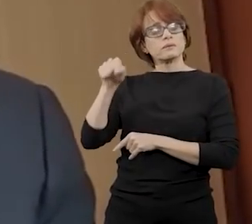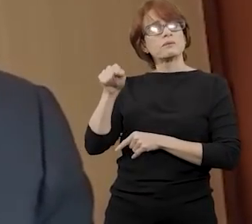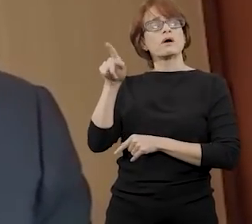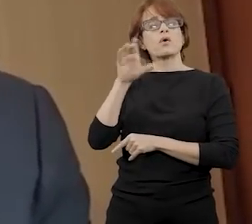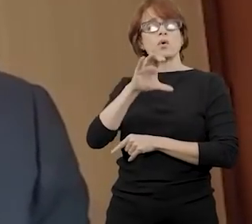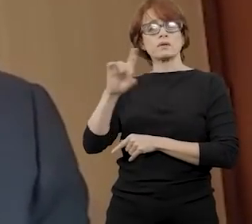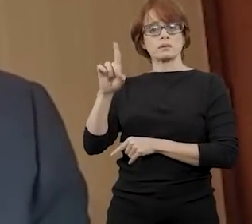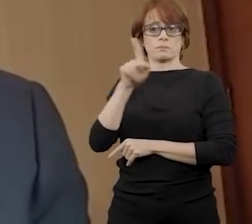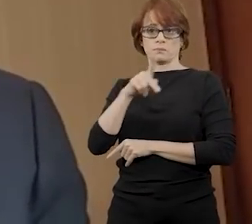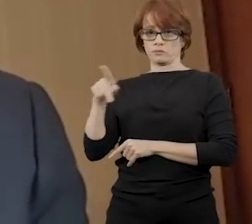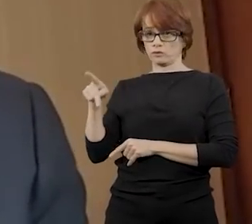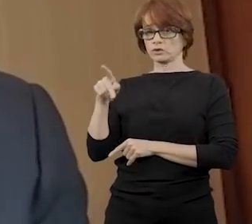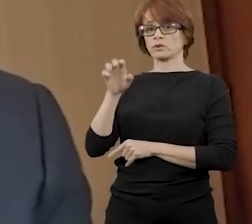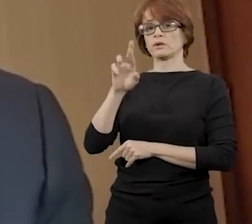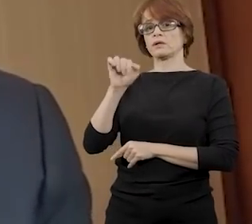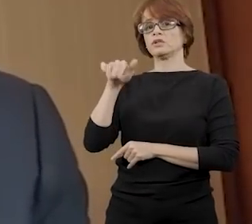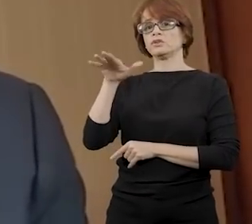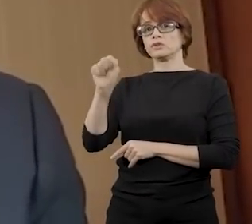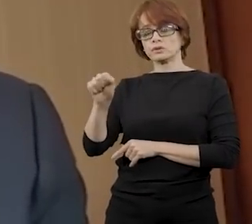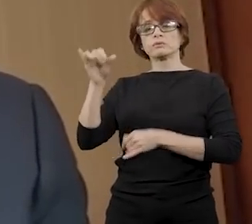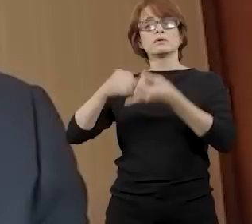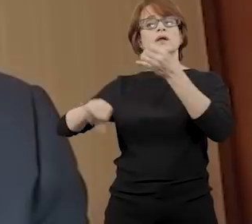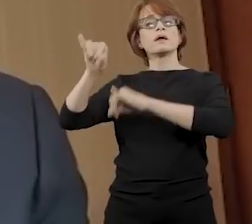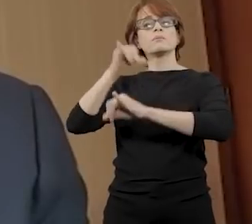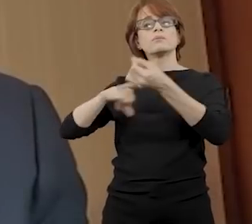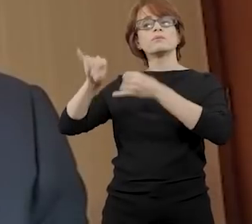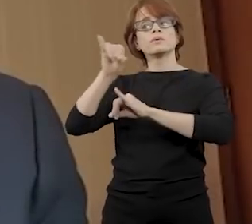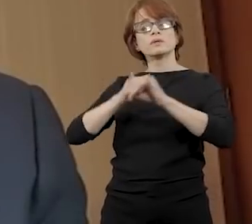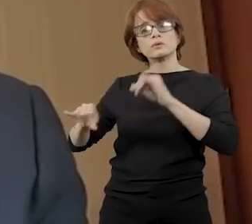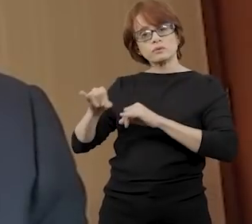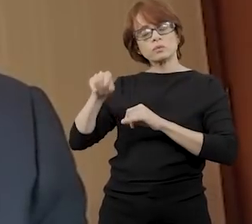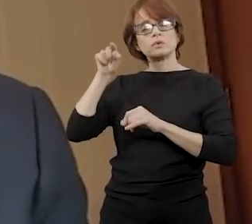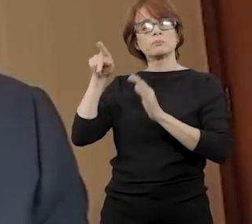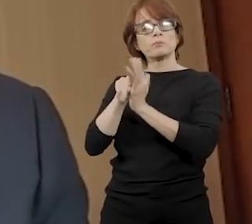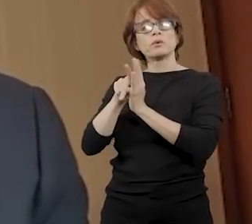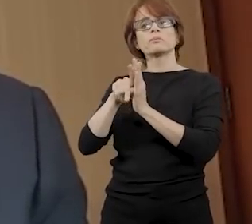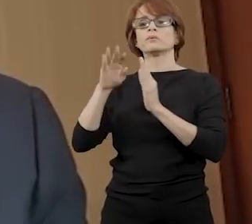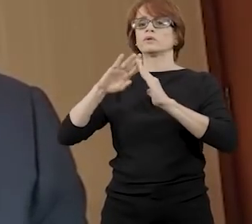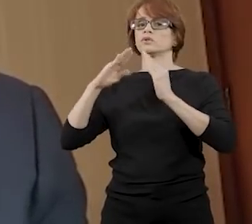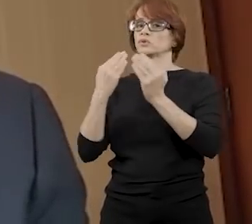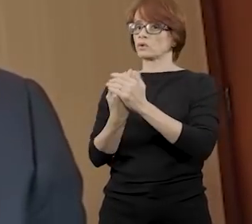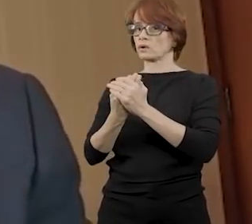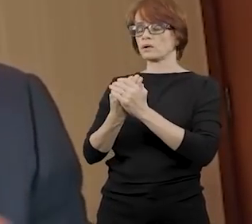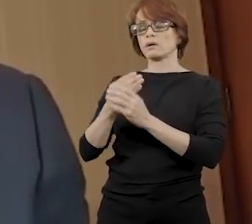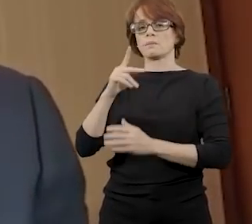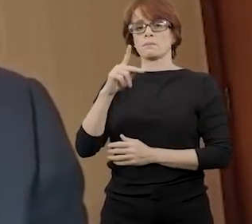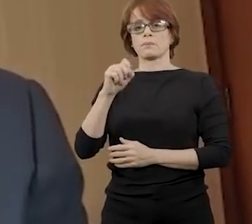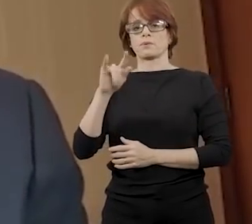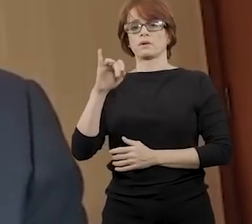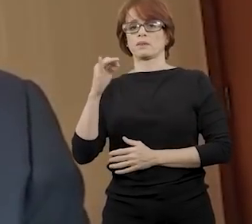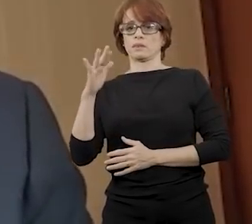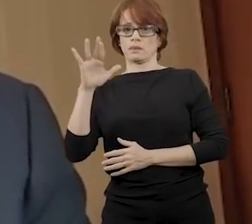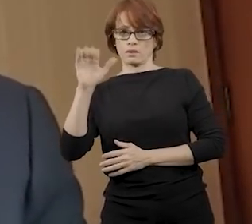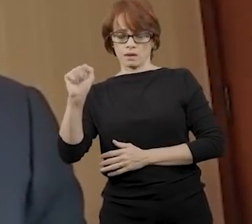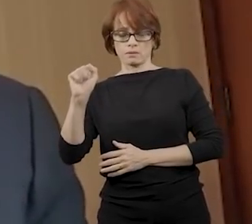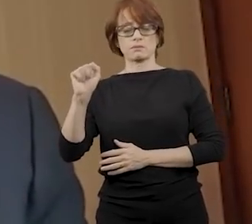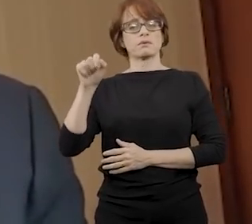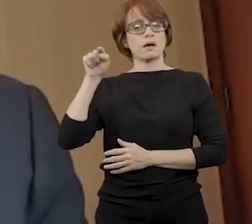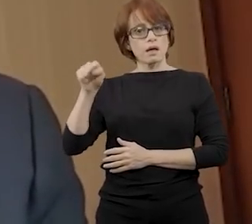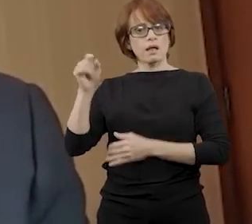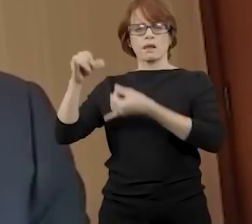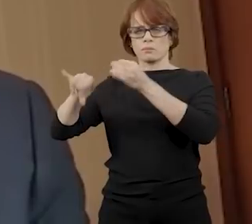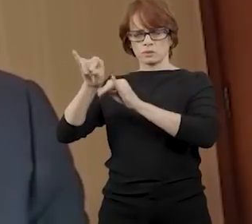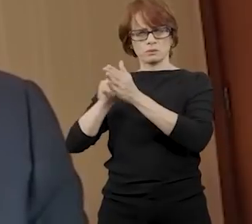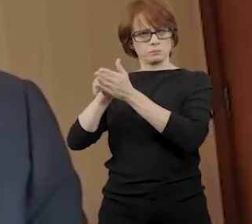Melo Silveira, no Laboratório de Arquitetura de Redes e Computadores da Escola Politécnica, um dos nossos Laboratórios de Pesquisa.